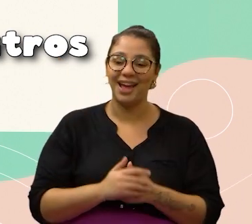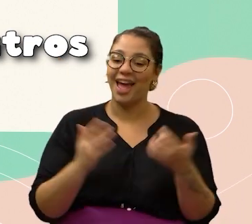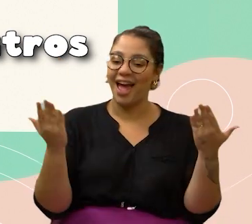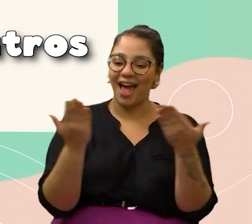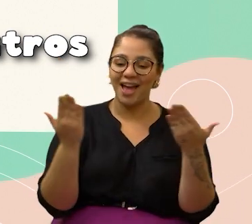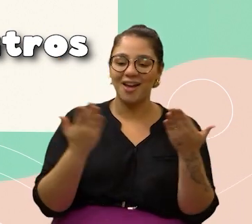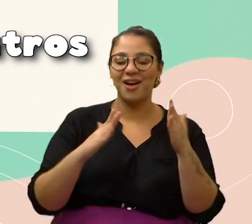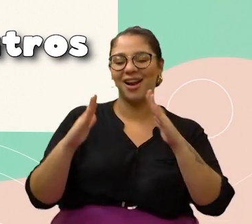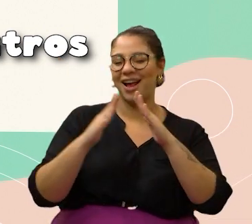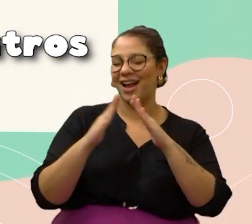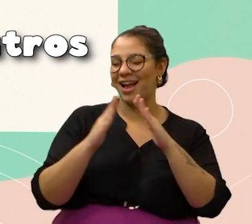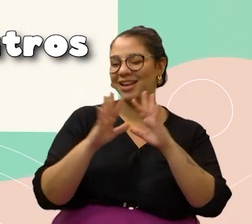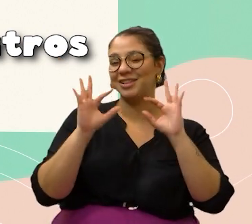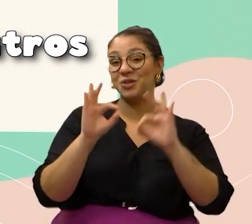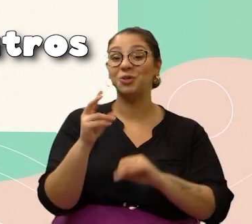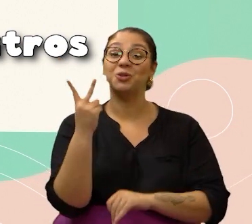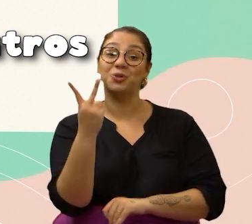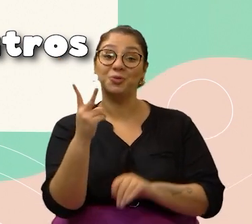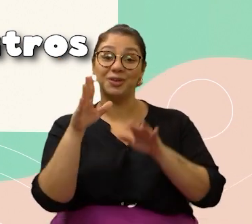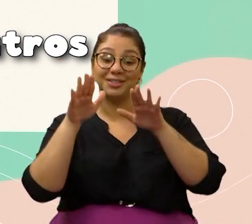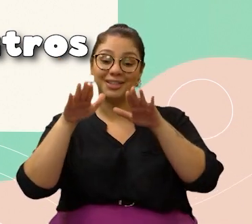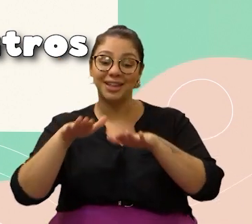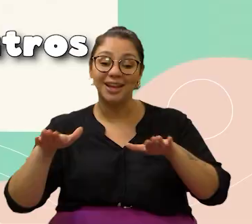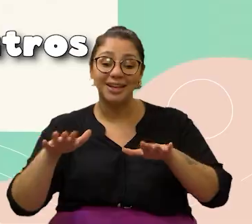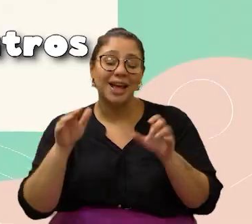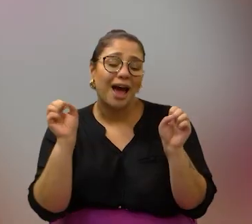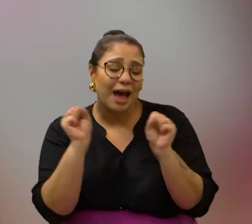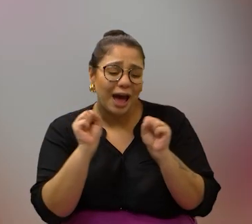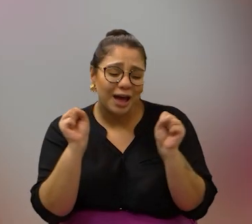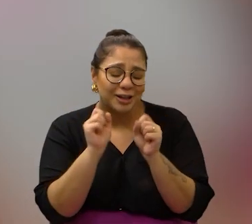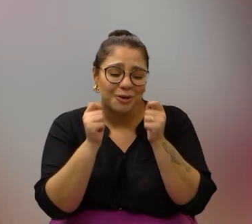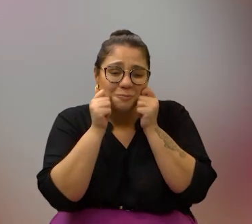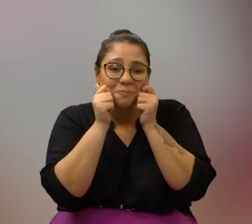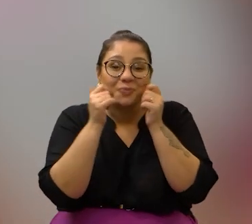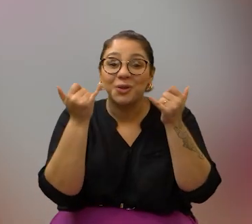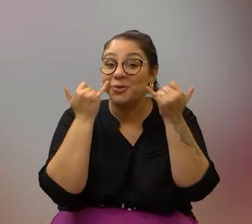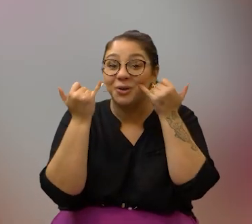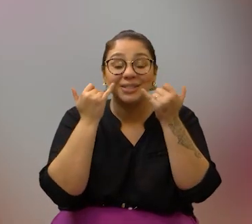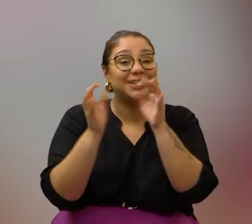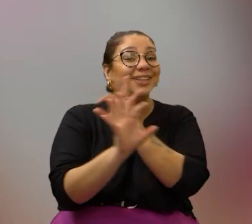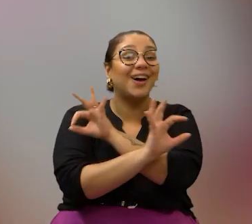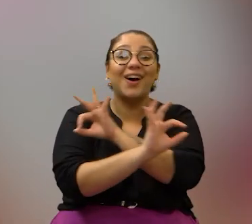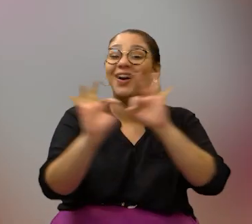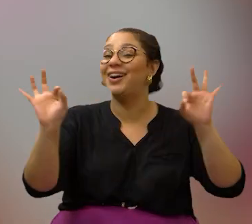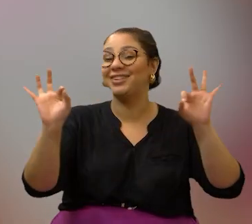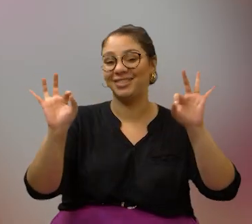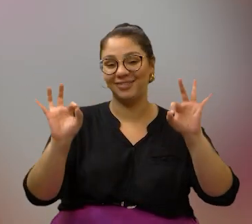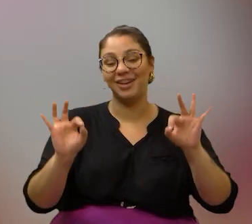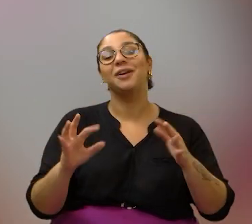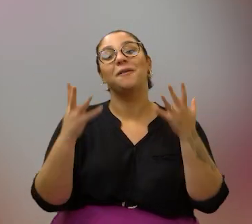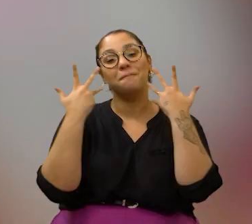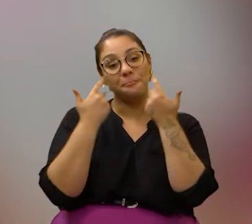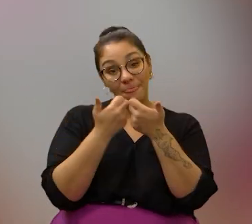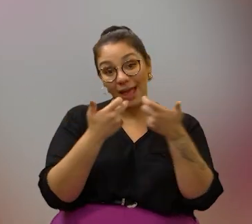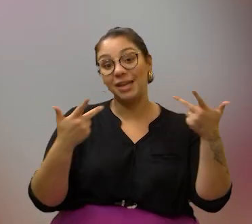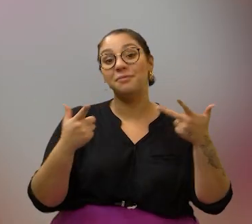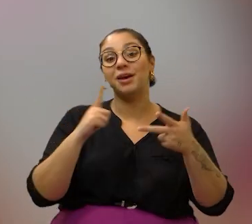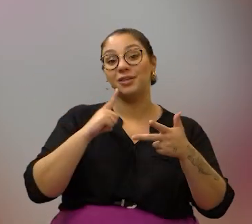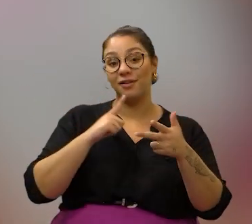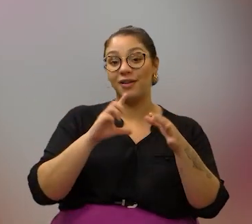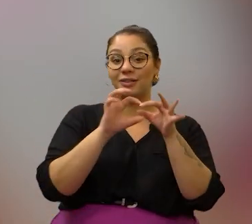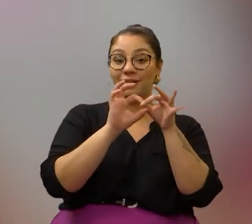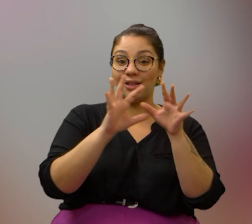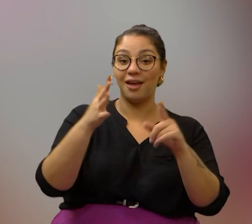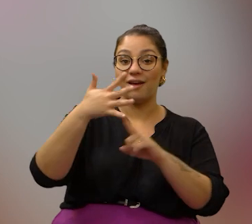na fila de adoção da Associação Amigos dos Animais e finalmente conseguiu uma família. Está em um